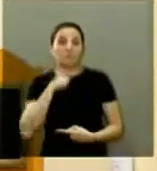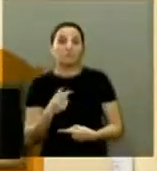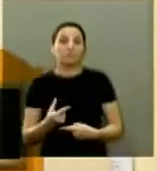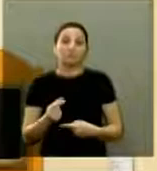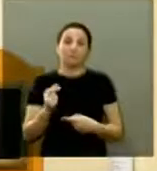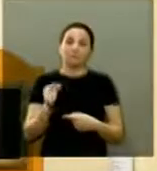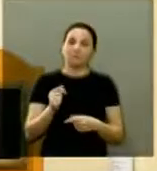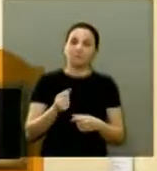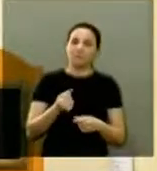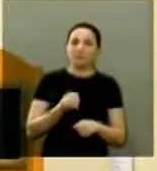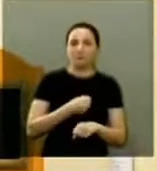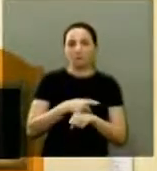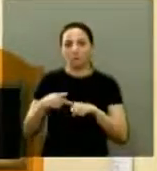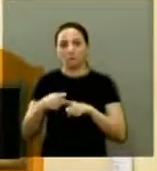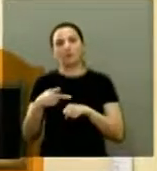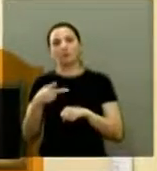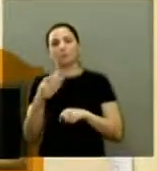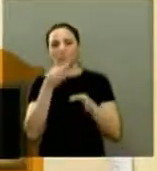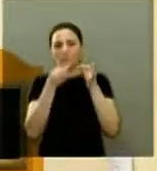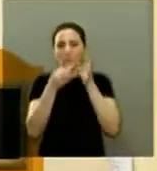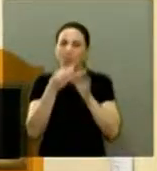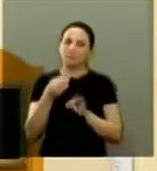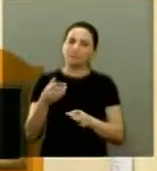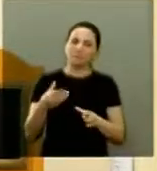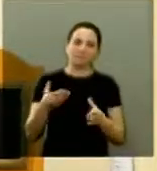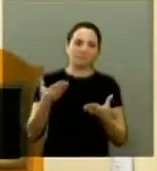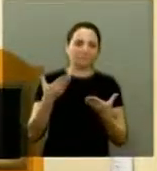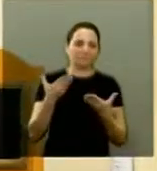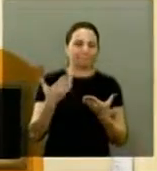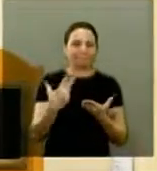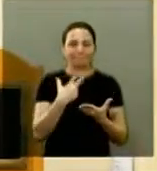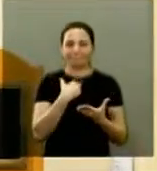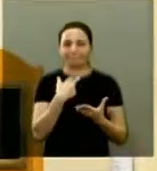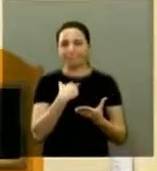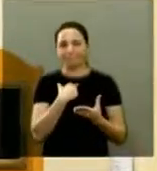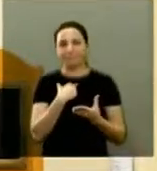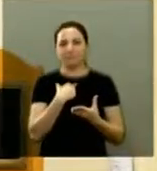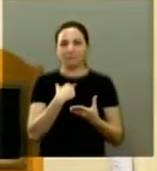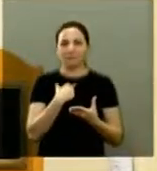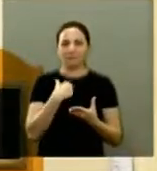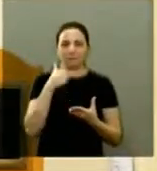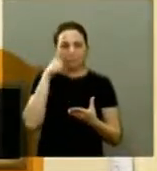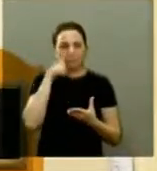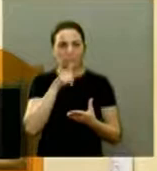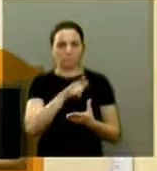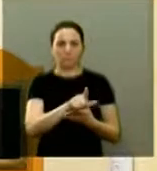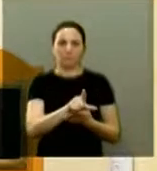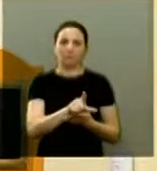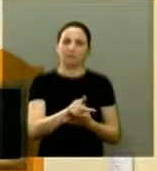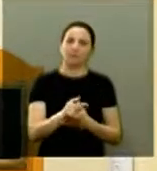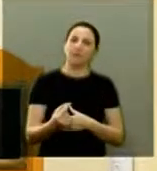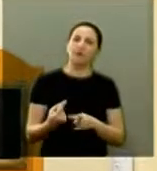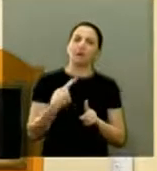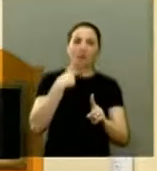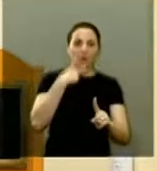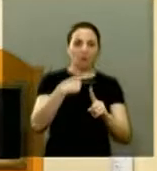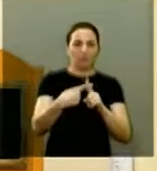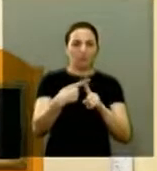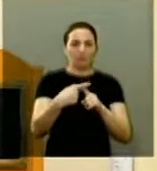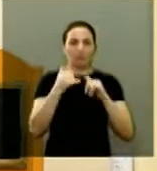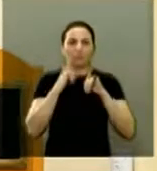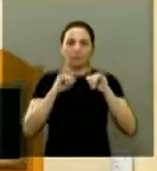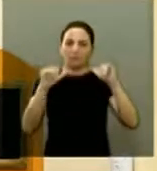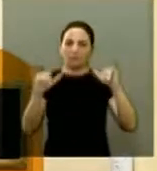vitórias. Já não bastam as propostas. Neste cenário, multiplicaram-se campanhas pouco propositivas que se apoiavam no marketing